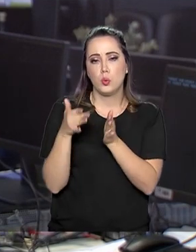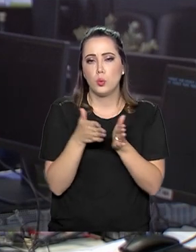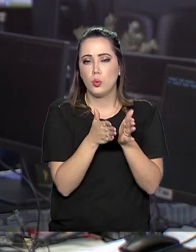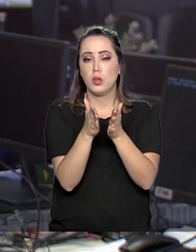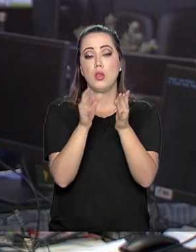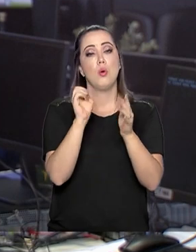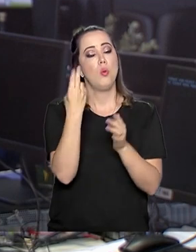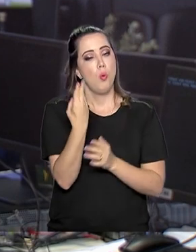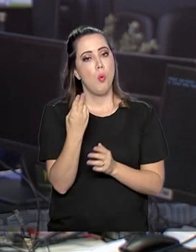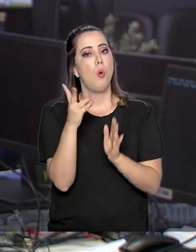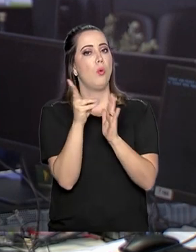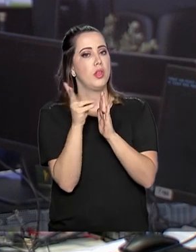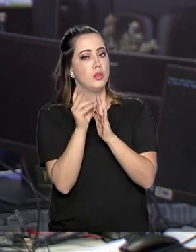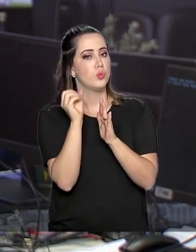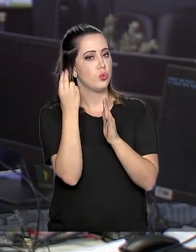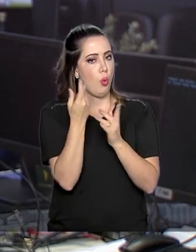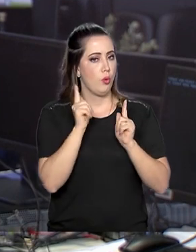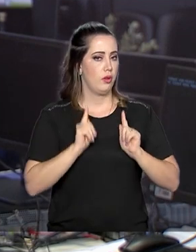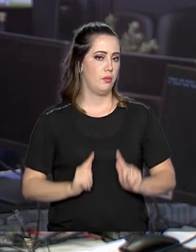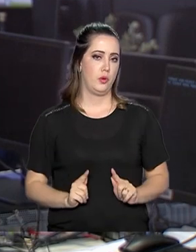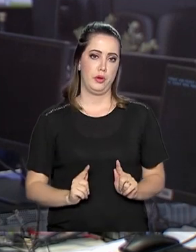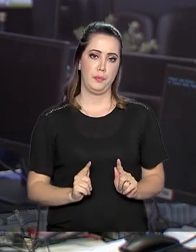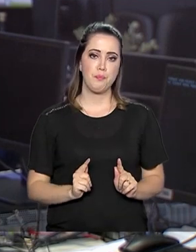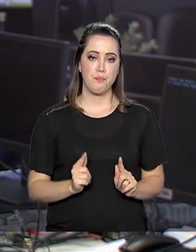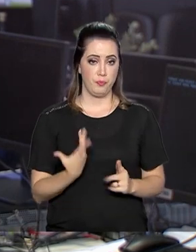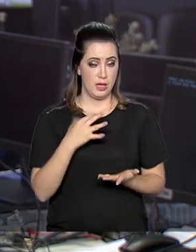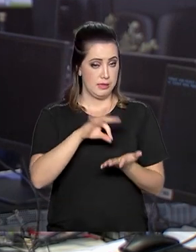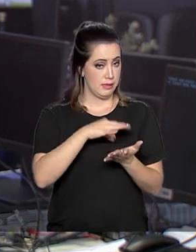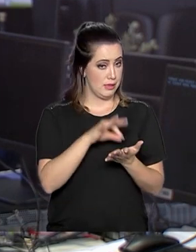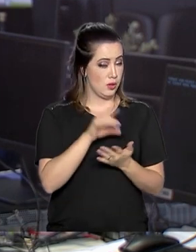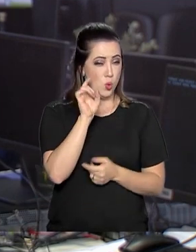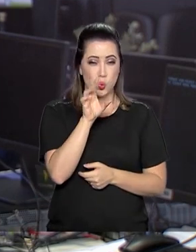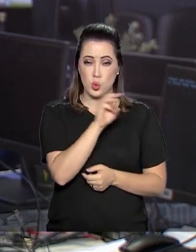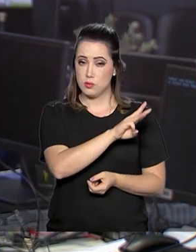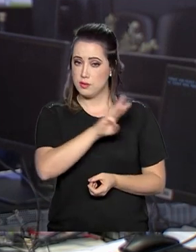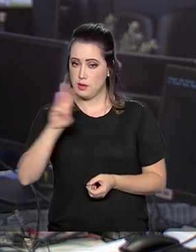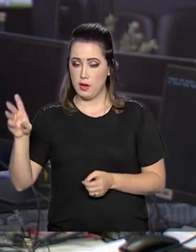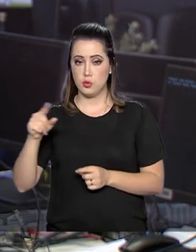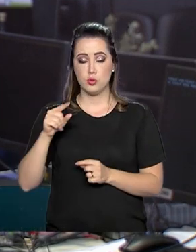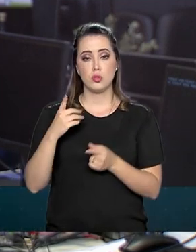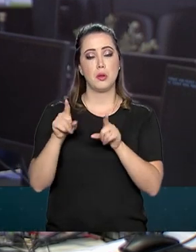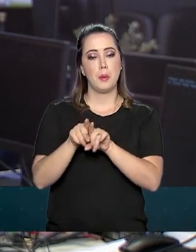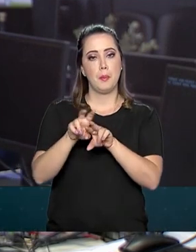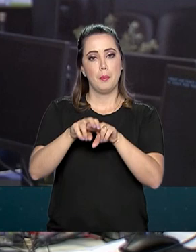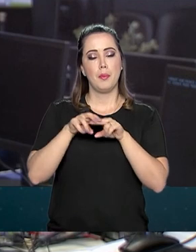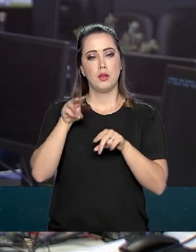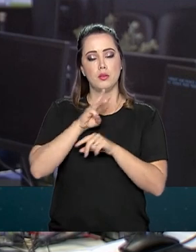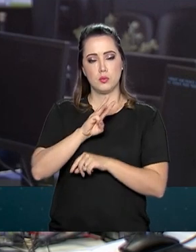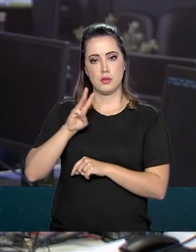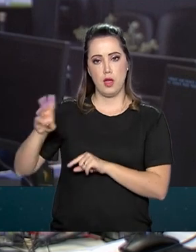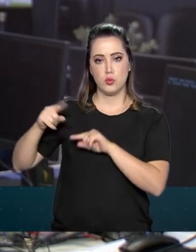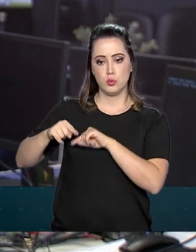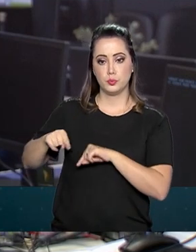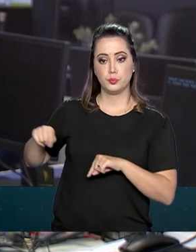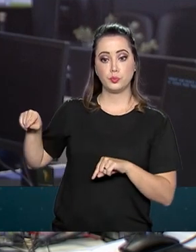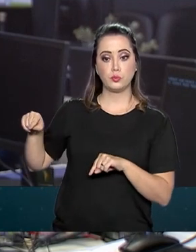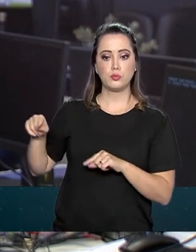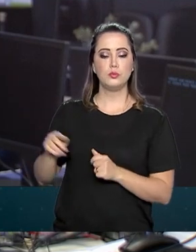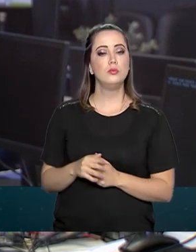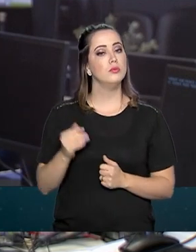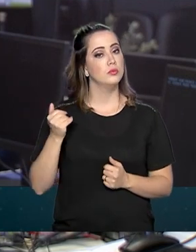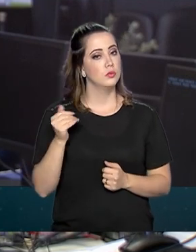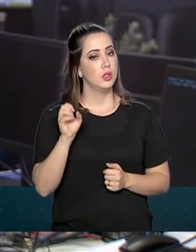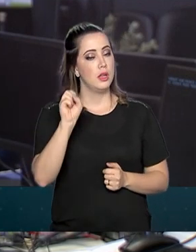indígenas, entre outras. O cadastro é feito exclusivamente pela internet por meio do Sistema de Gerenciamento de Programas,